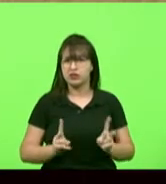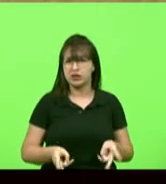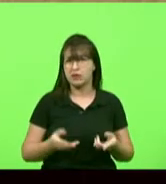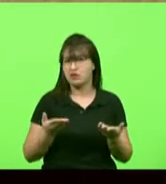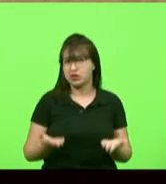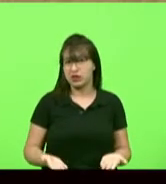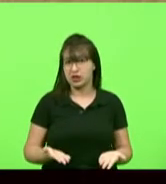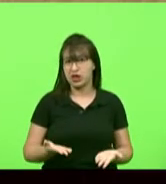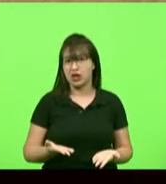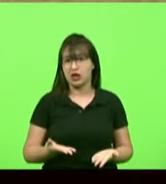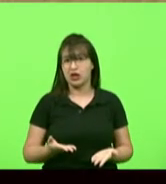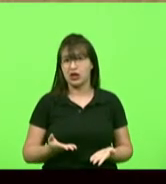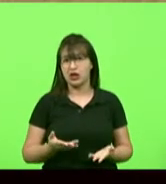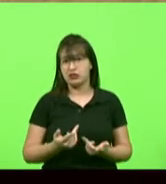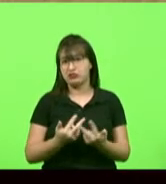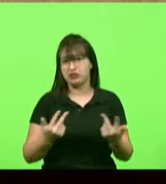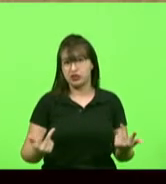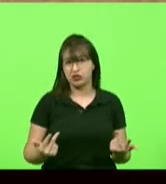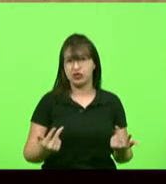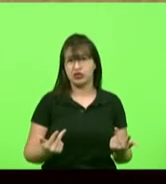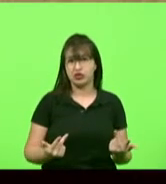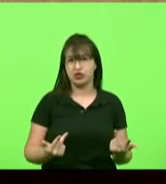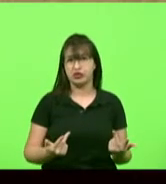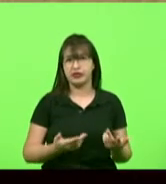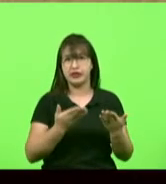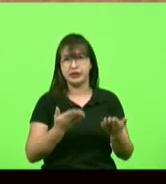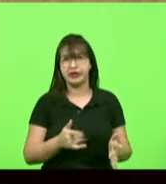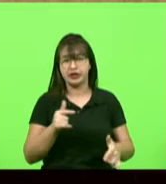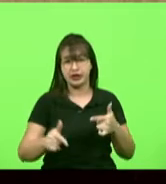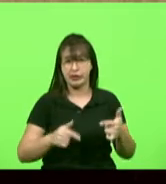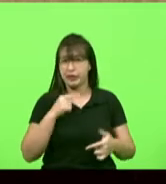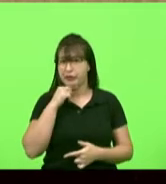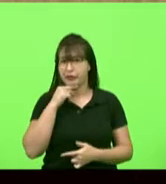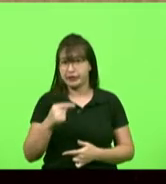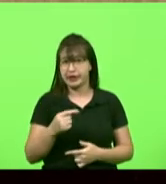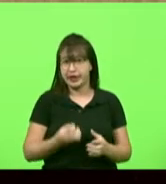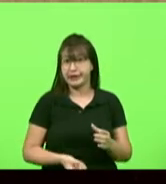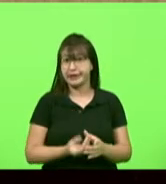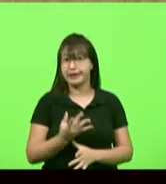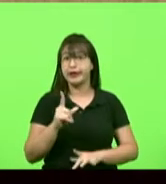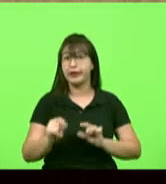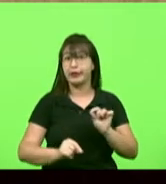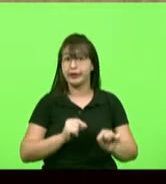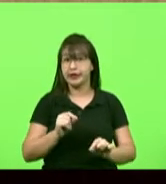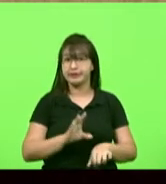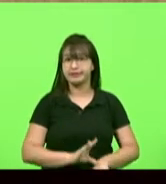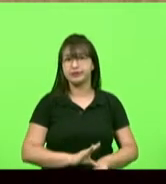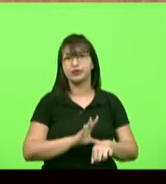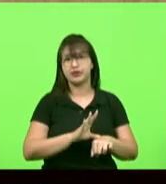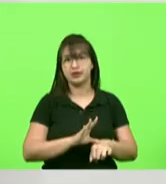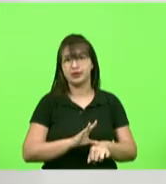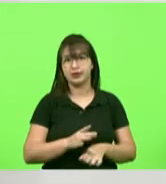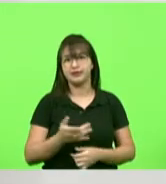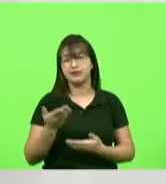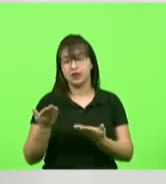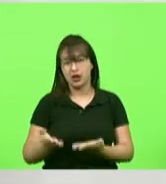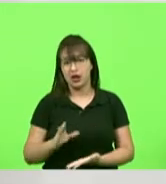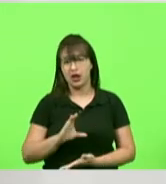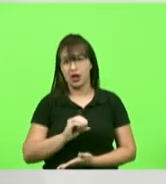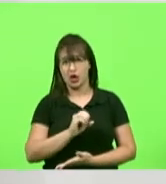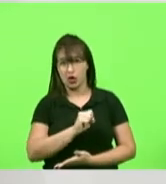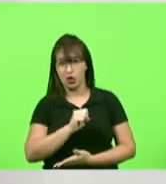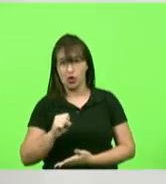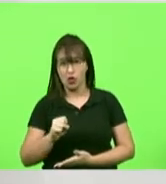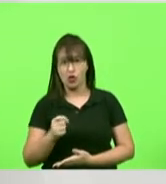funcione efetivamente você cria um conselho para isso eu não quero colocar mais uma na conta do COIS que também foi quase foi